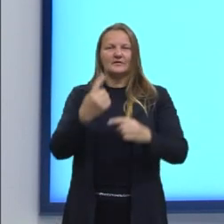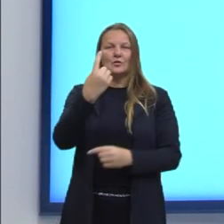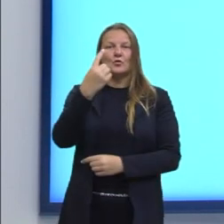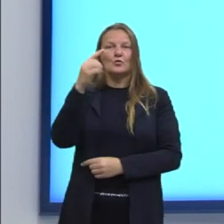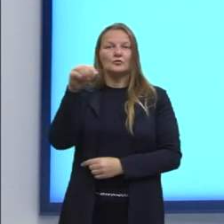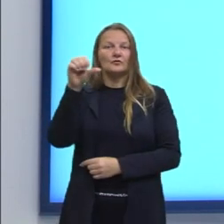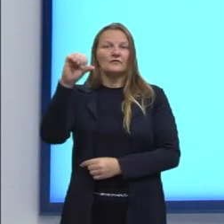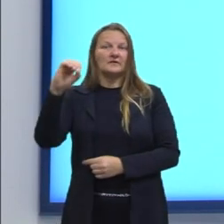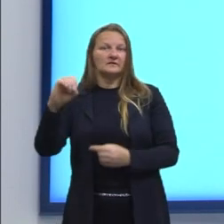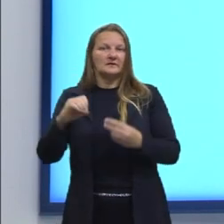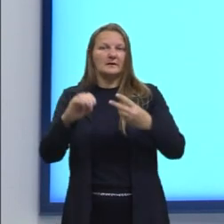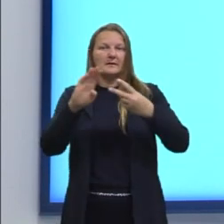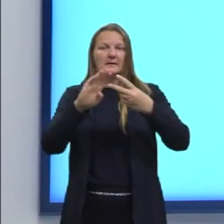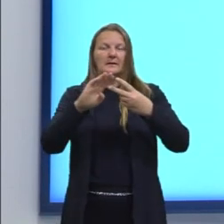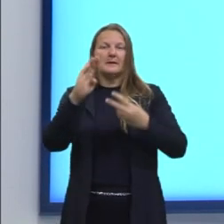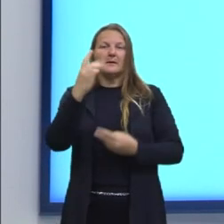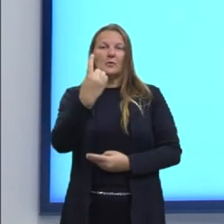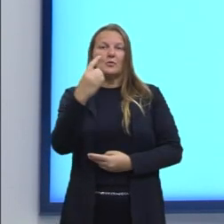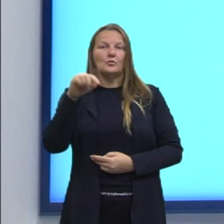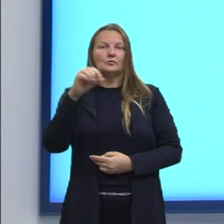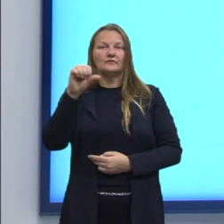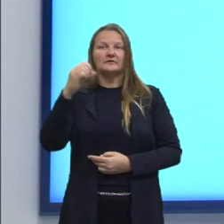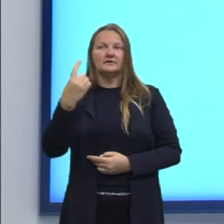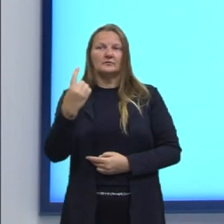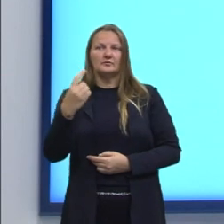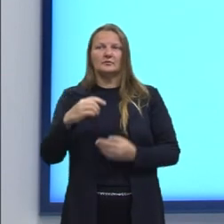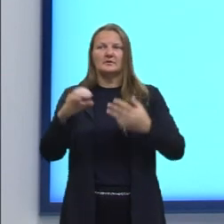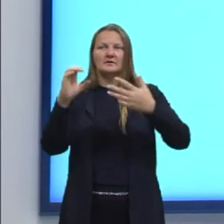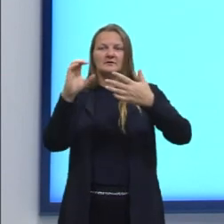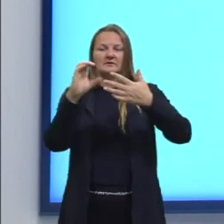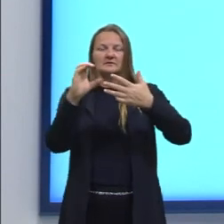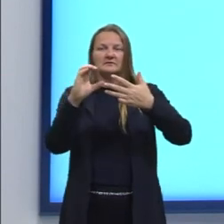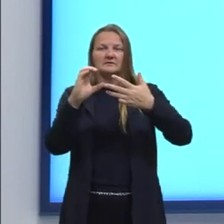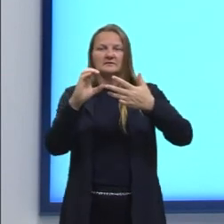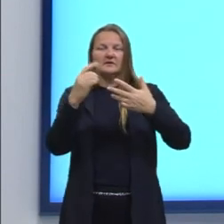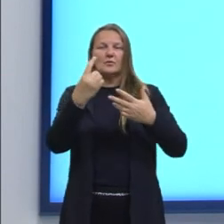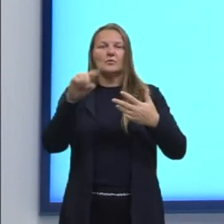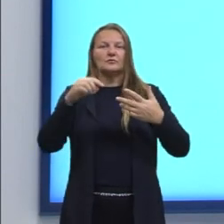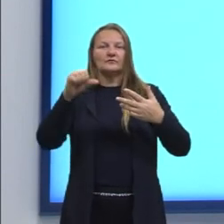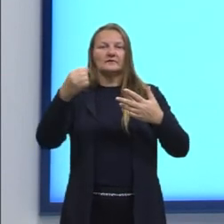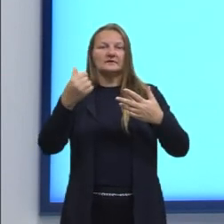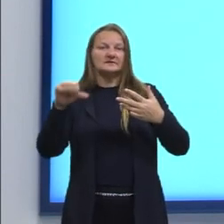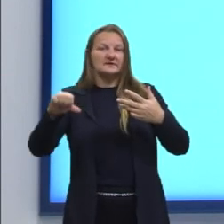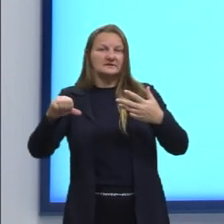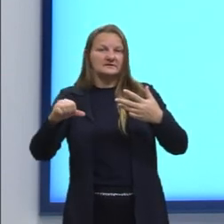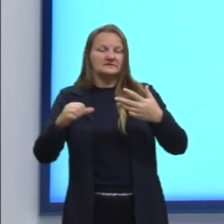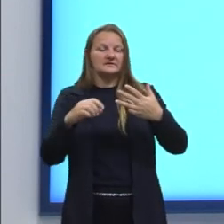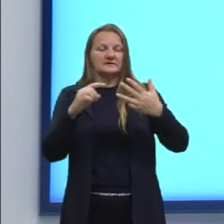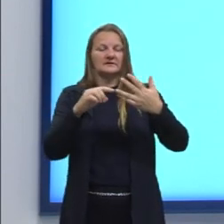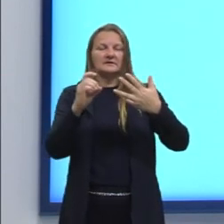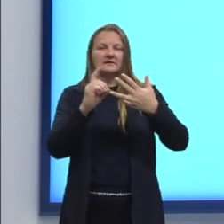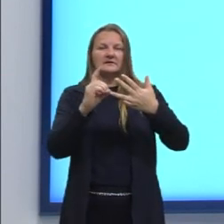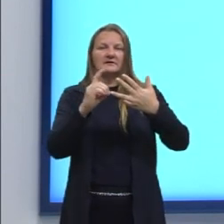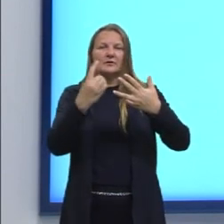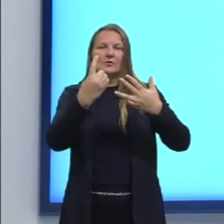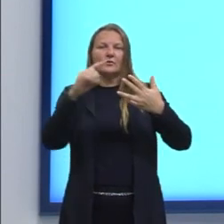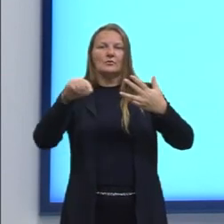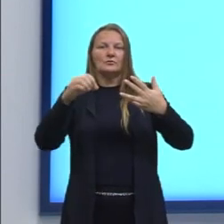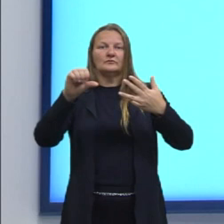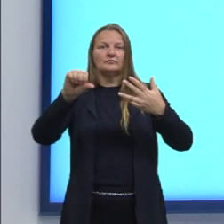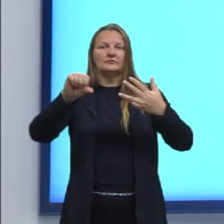letra B, 1,91, letra C, 1,96, letra D, 1